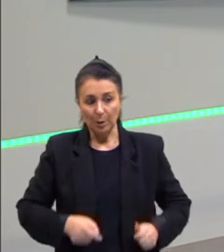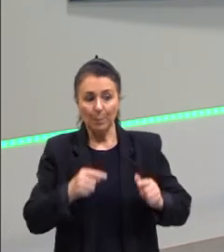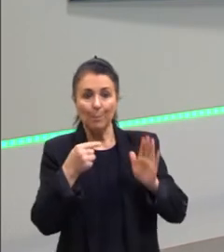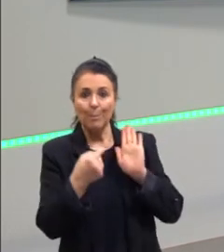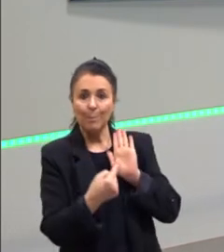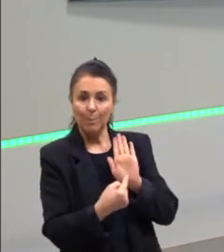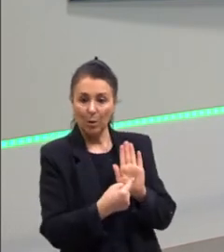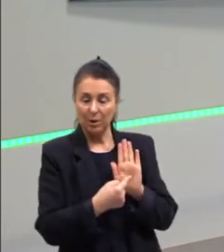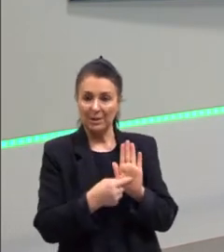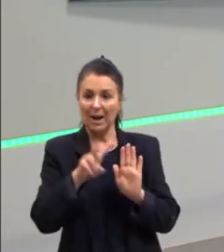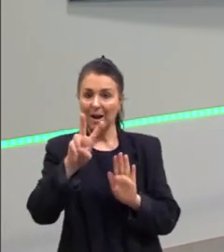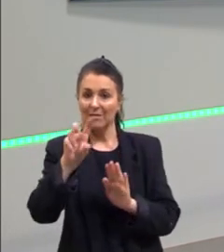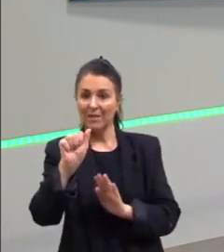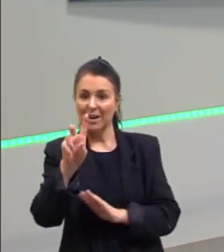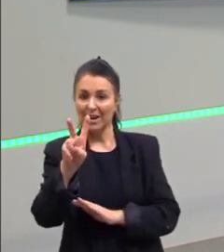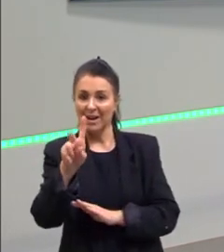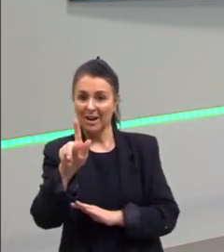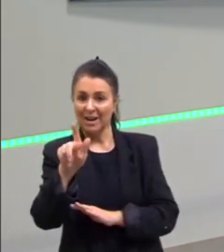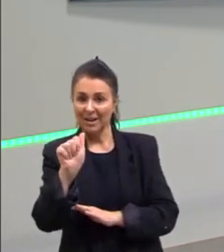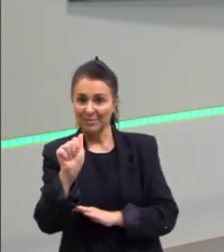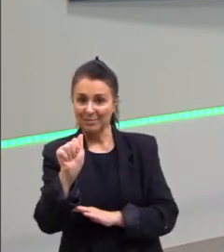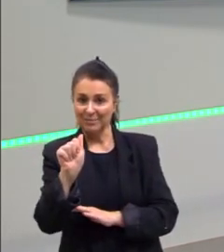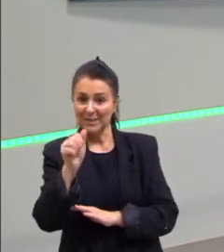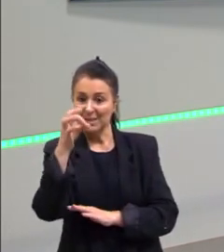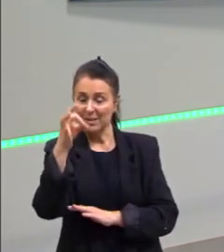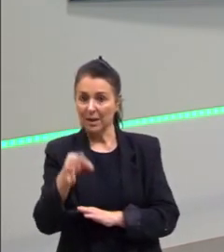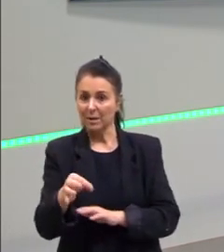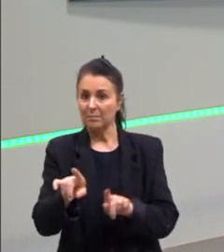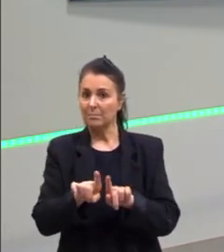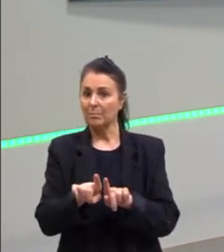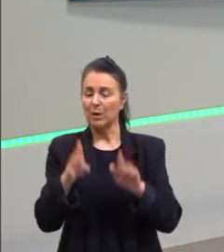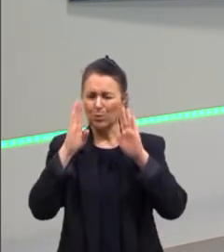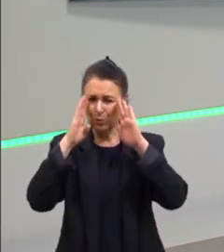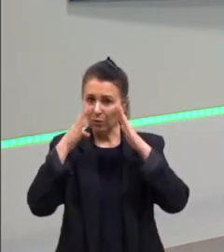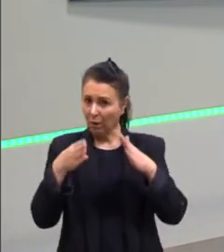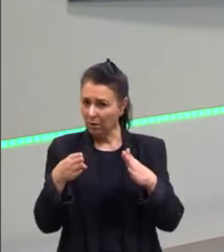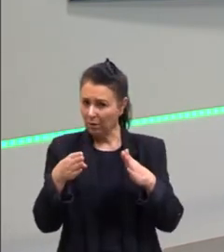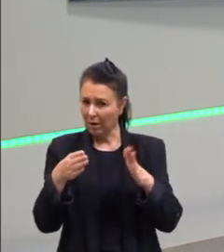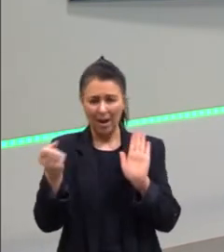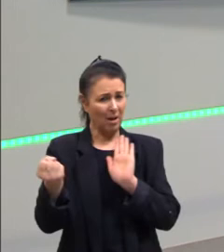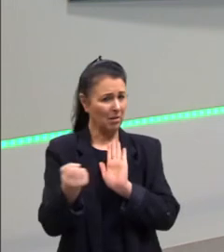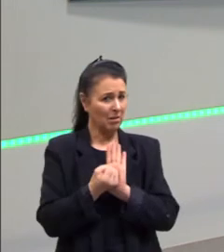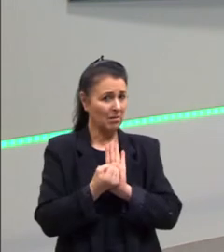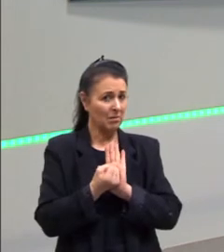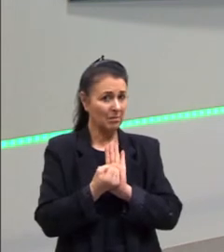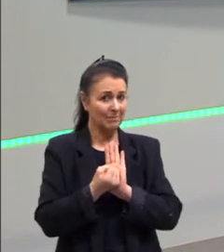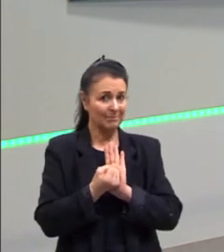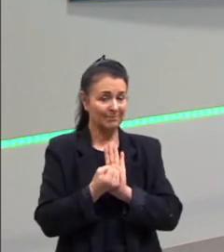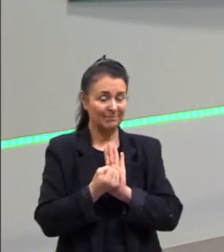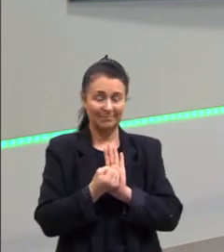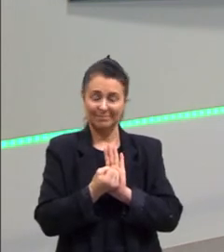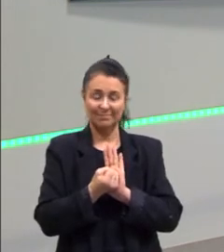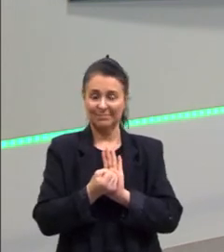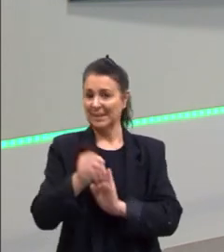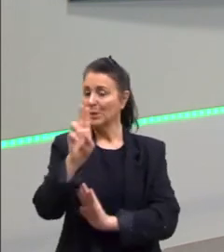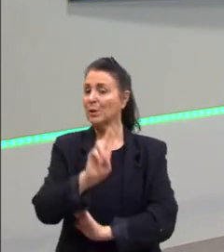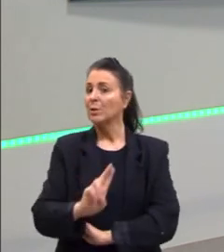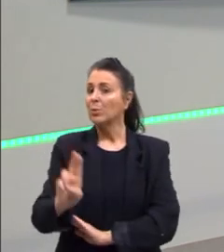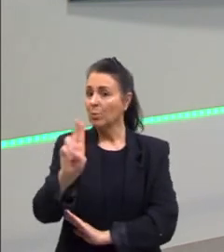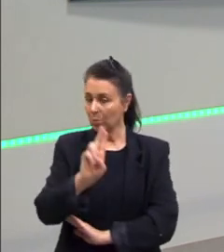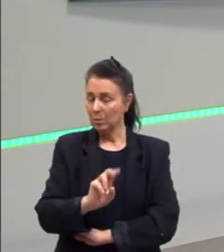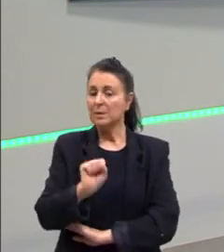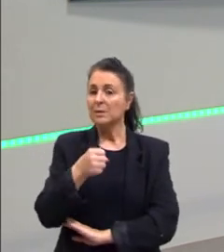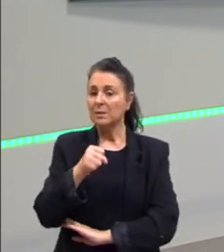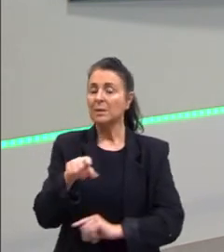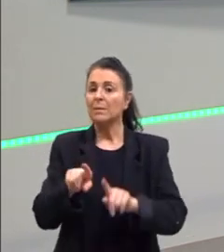reservadas aos cadeirantes. Mas o foco não está no símbolo. O símbolo está sendo utilizado como